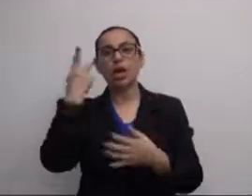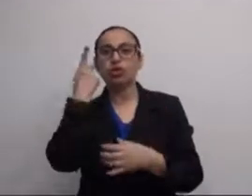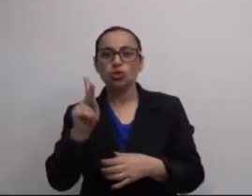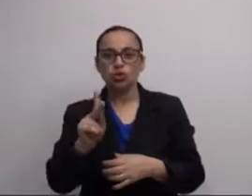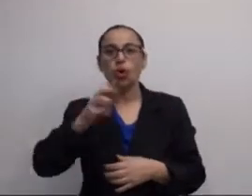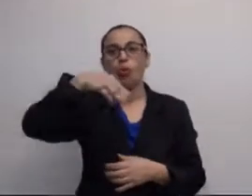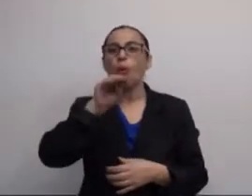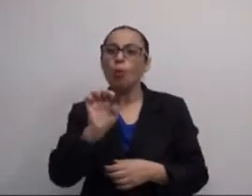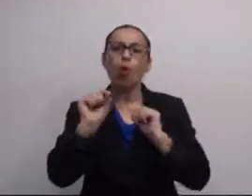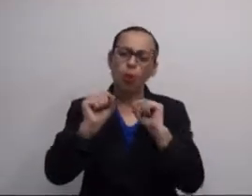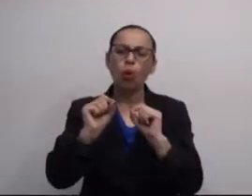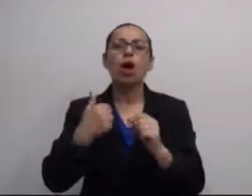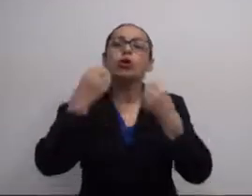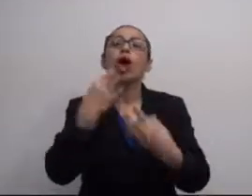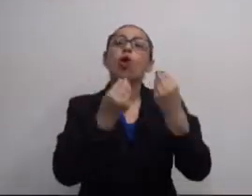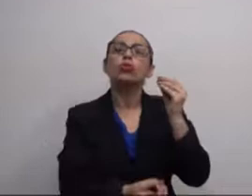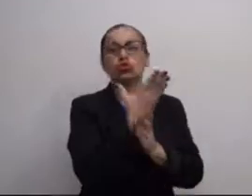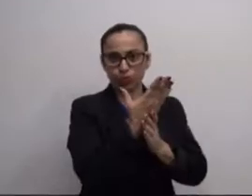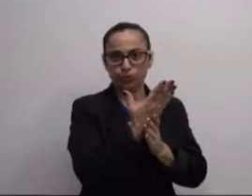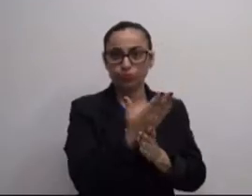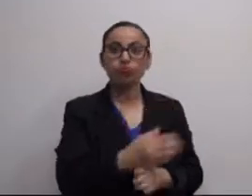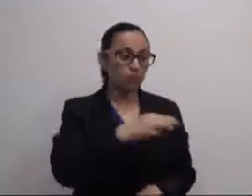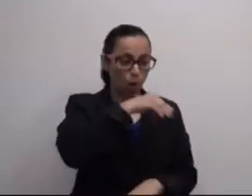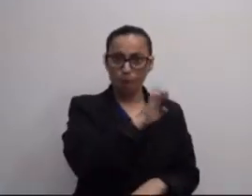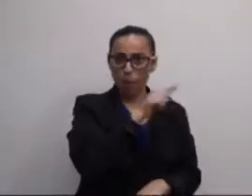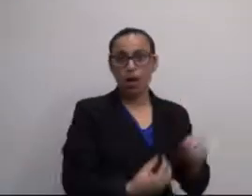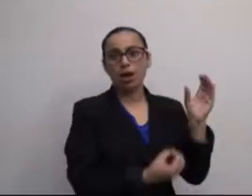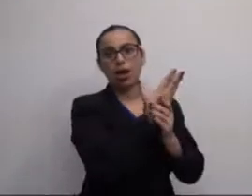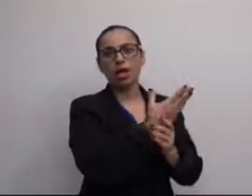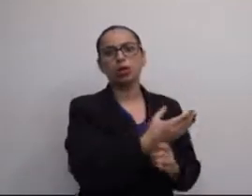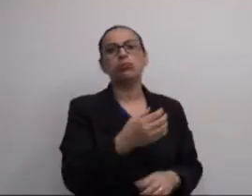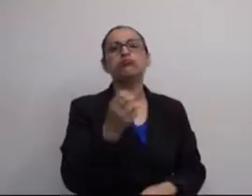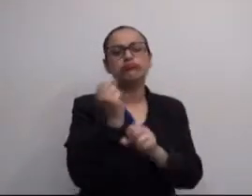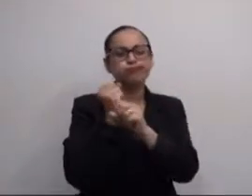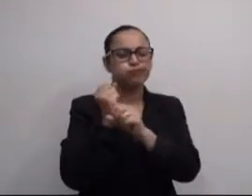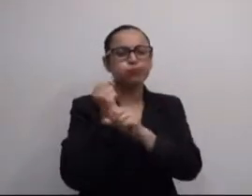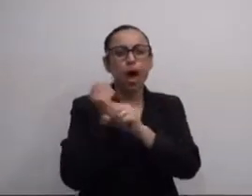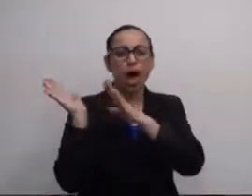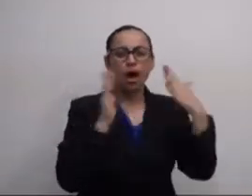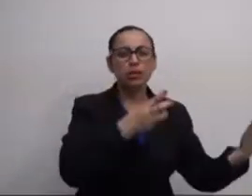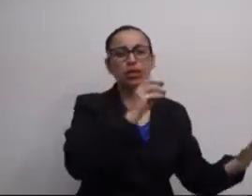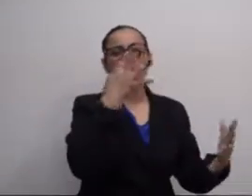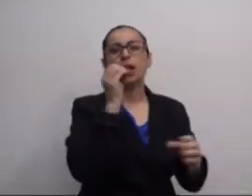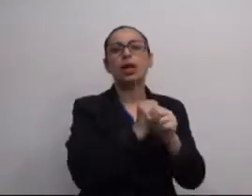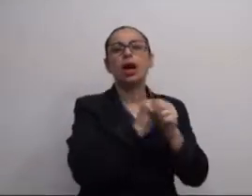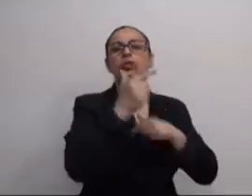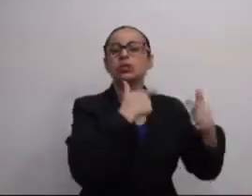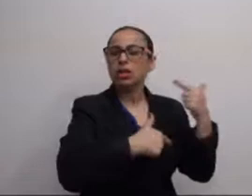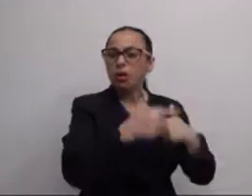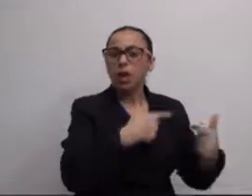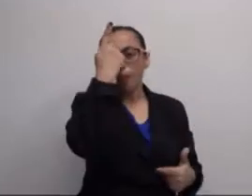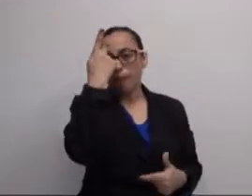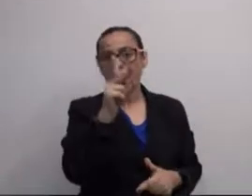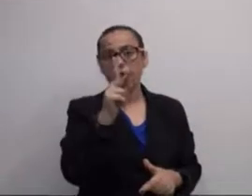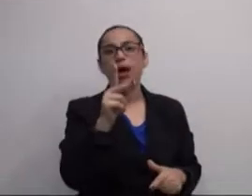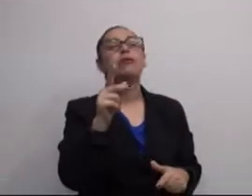como é que isso acontece. Bom, para falar um pouquinho mais do que é o MOU, vou começar falando como ele surgiu. O MOU foi criado ao longo de